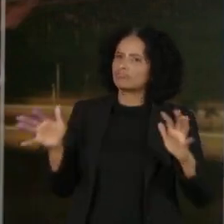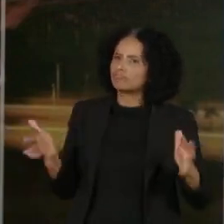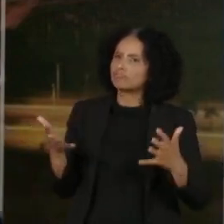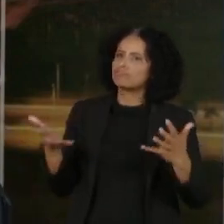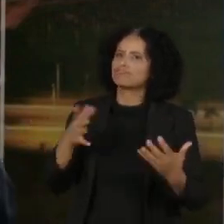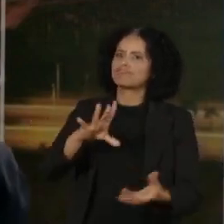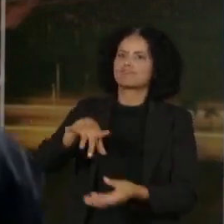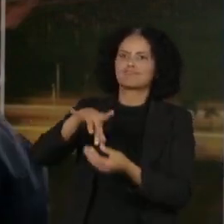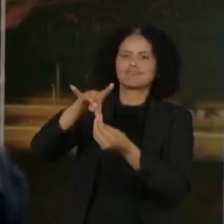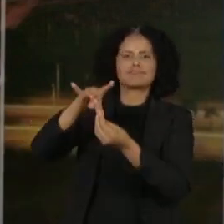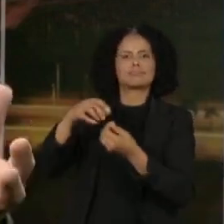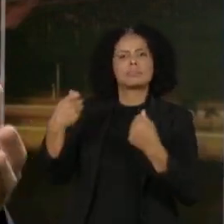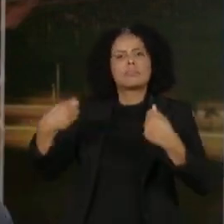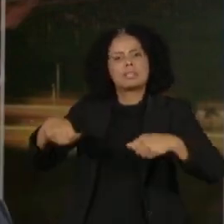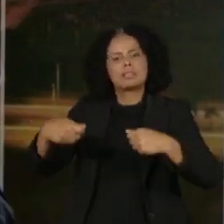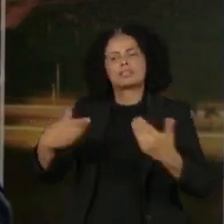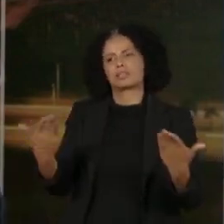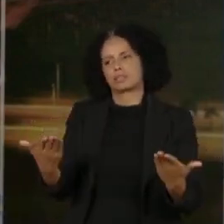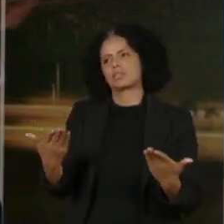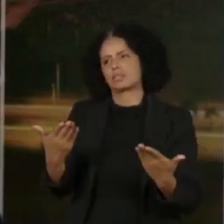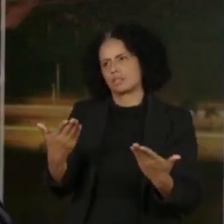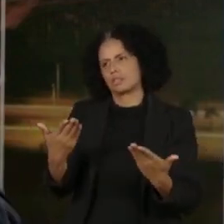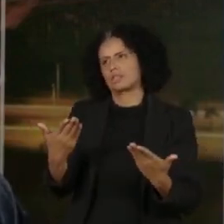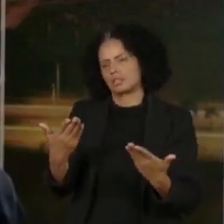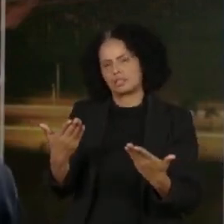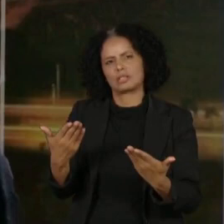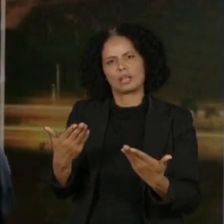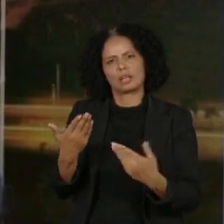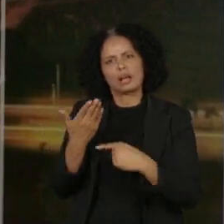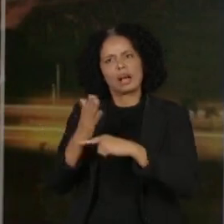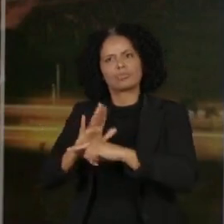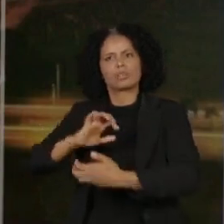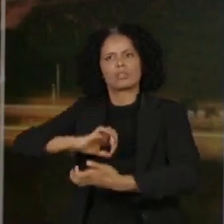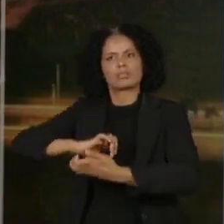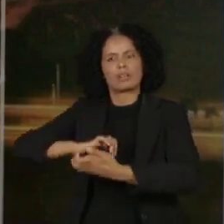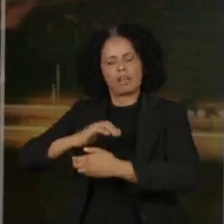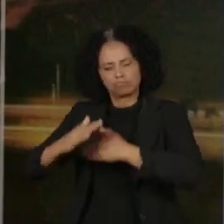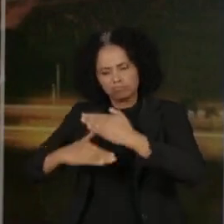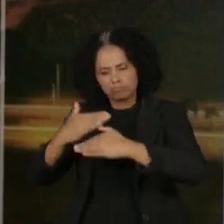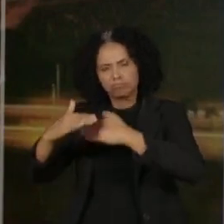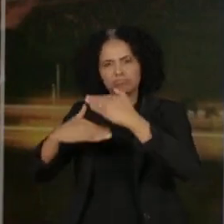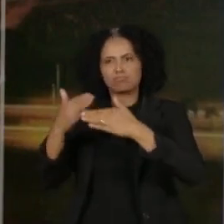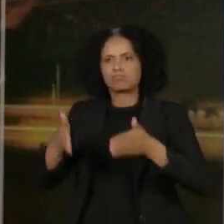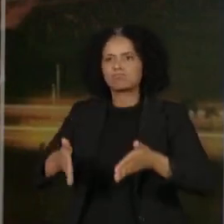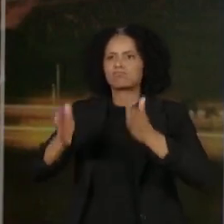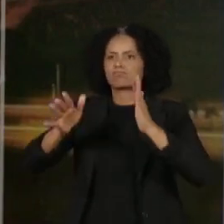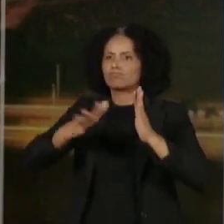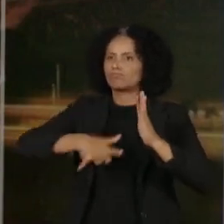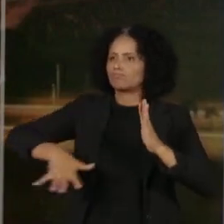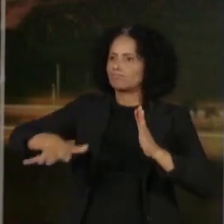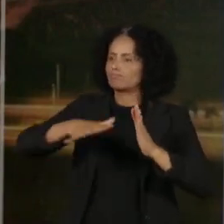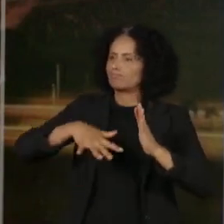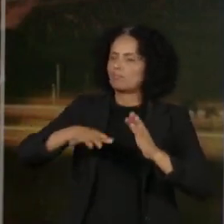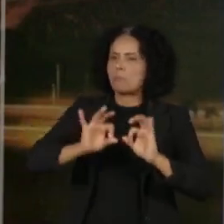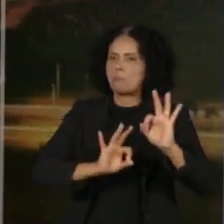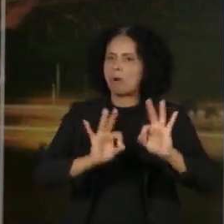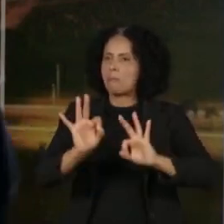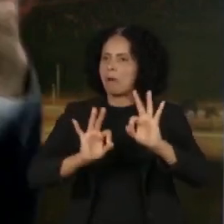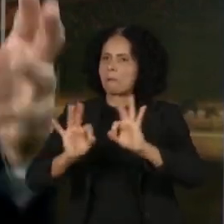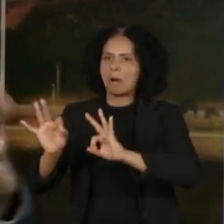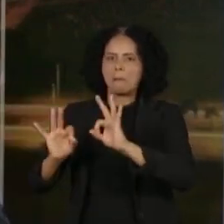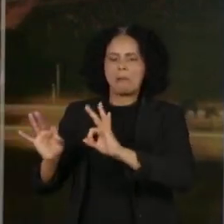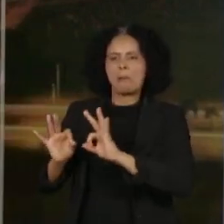a gente contribua da melhor forma possível para o STF reconstruir o seu espaço público tão